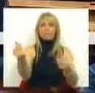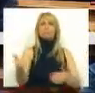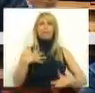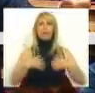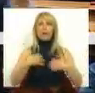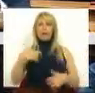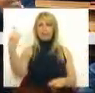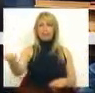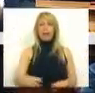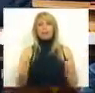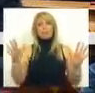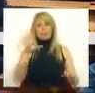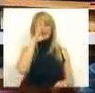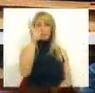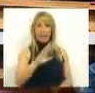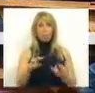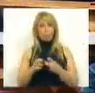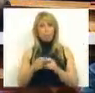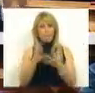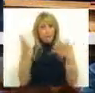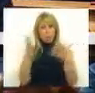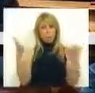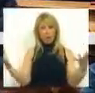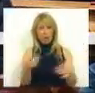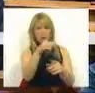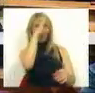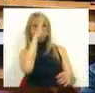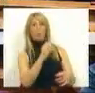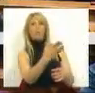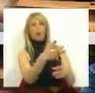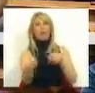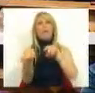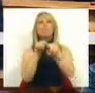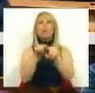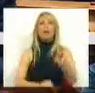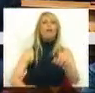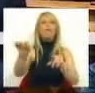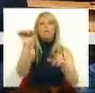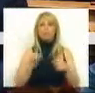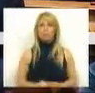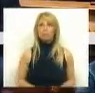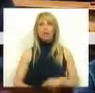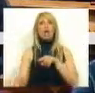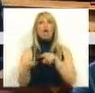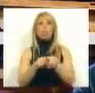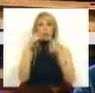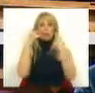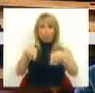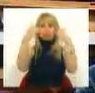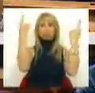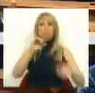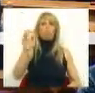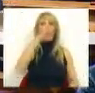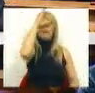Sra. Deputado, o problema dessa maioria daquele Governo é toda a vossa política. A política afirmada pelo Primeiro-Ministro deste país